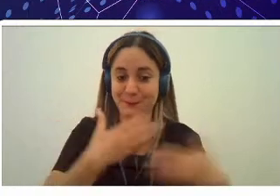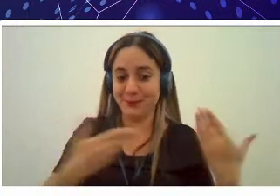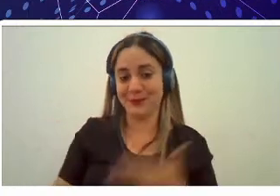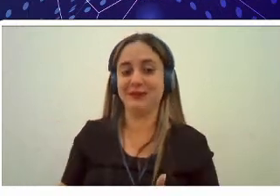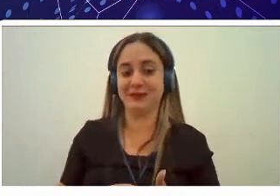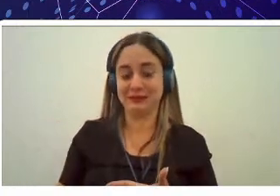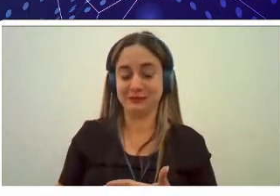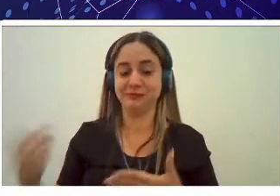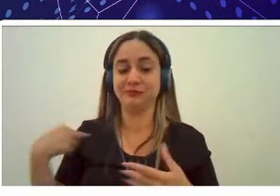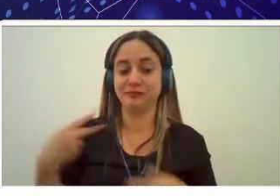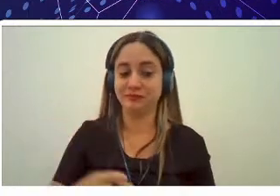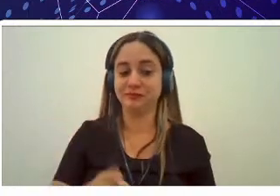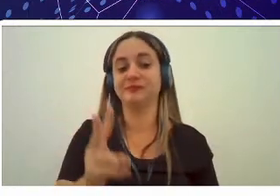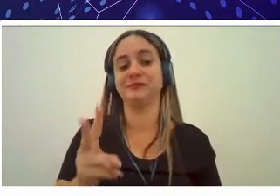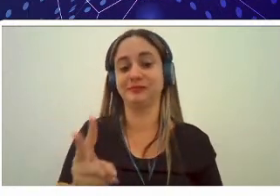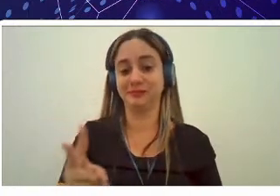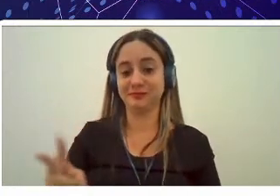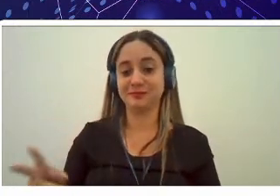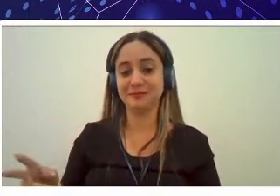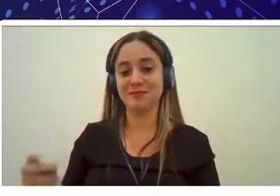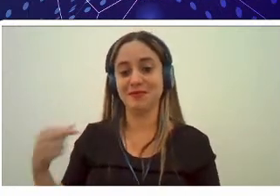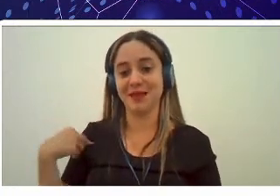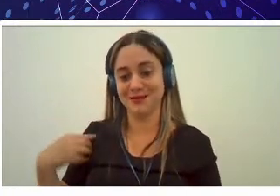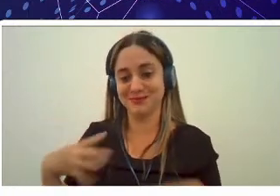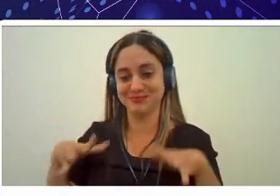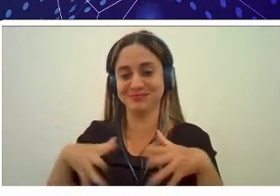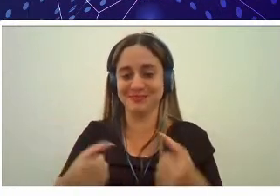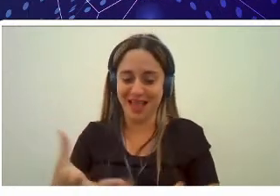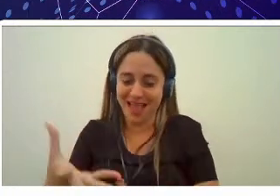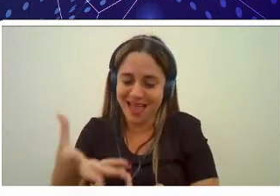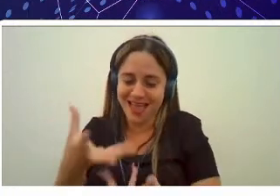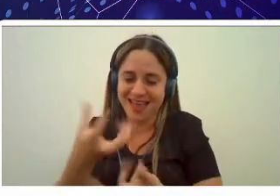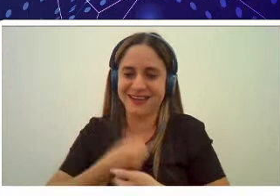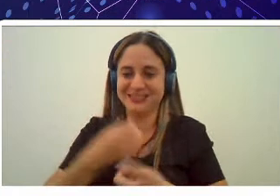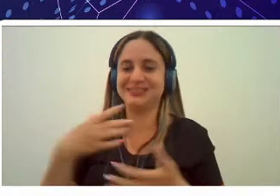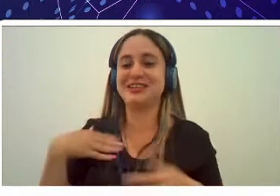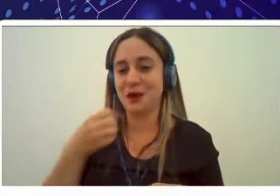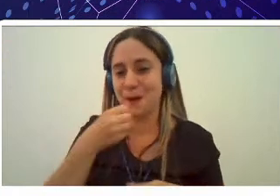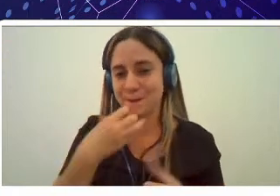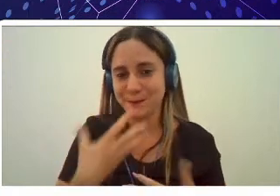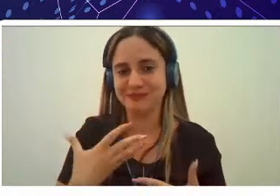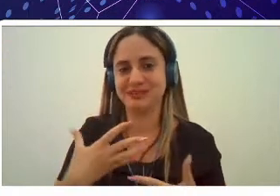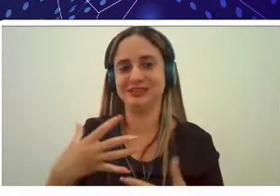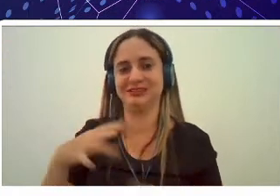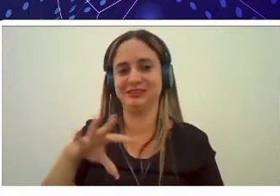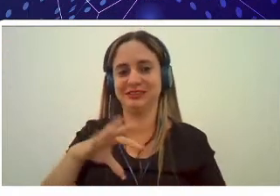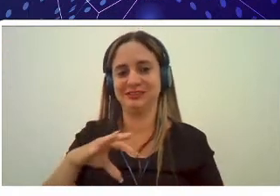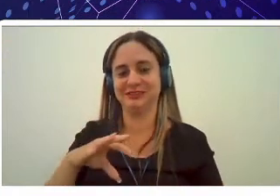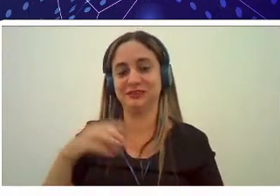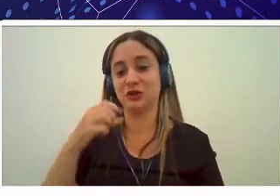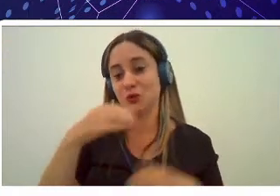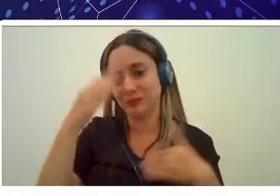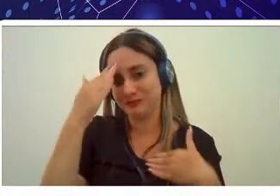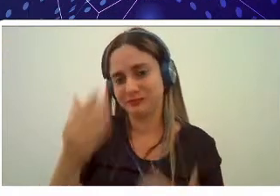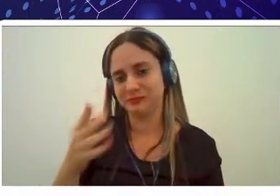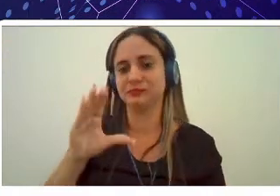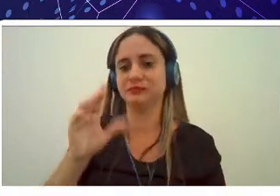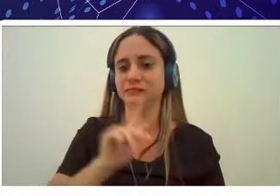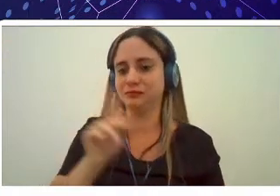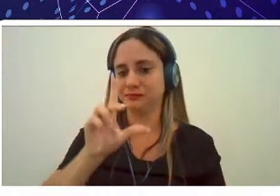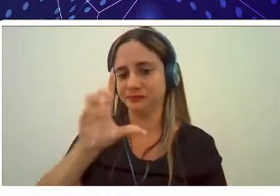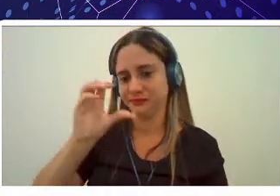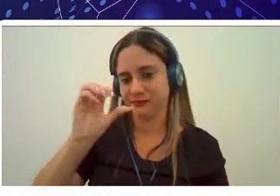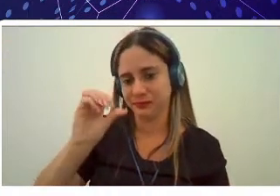sempre eu acho que toda forma de acolhimento é sempre muito bem-vinda gostaria de agradecer ao professor Clodoaldo